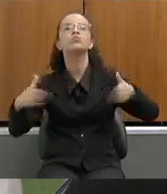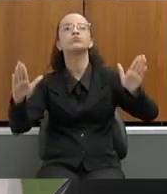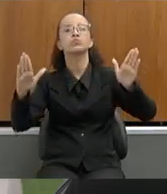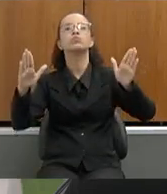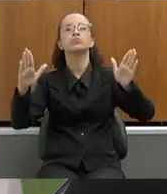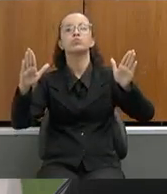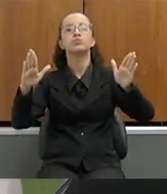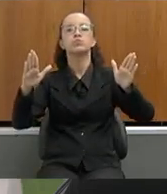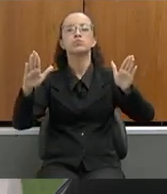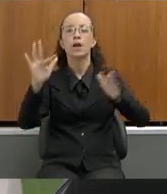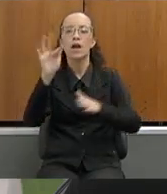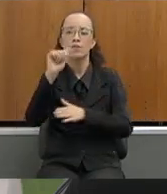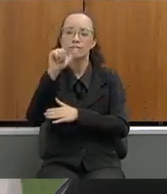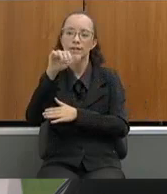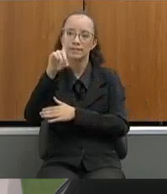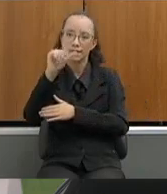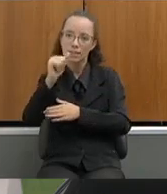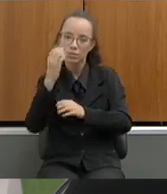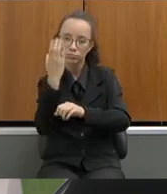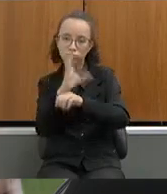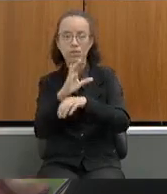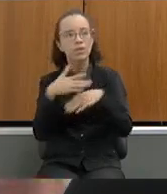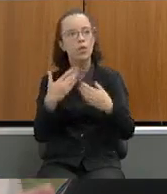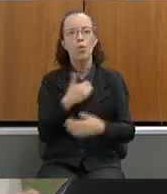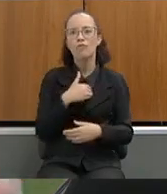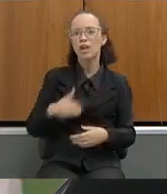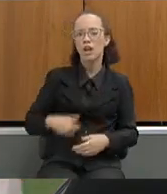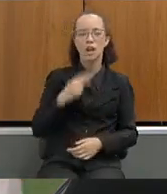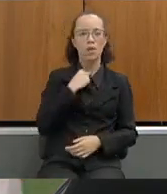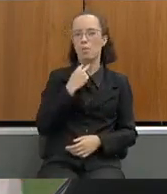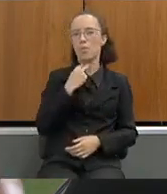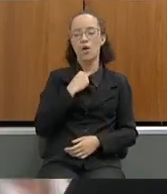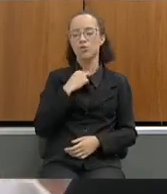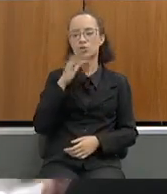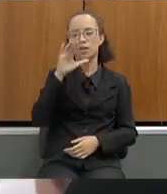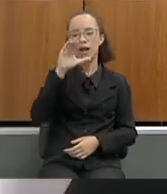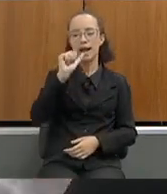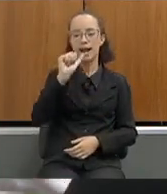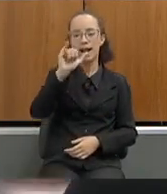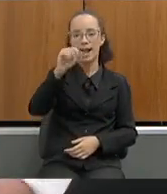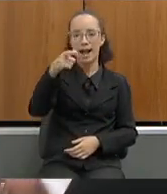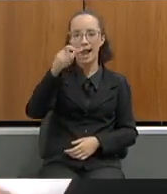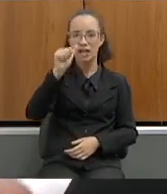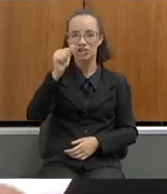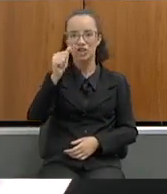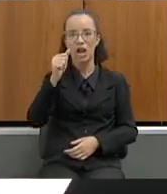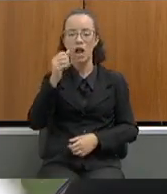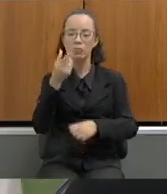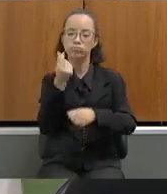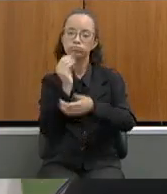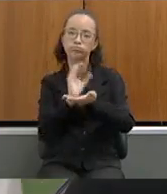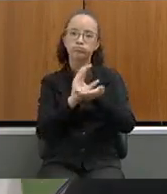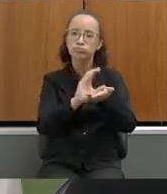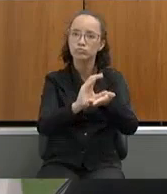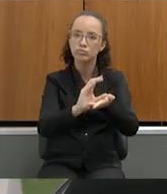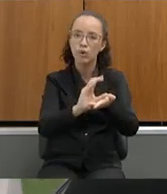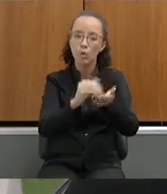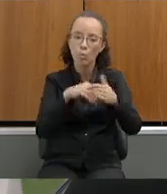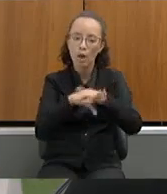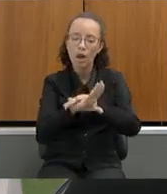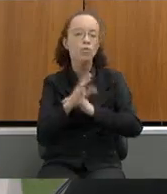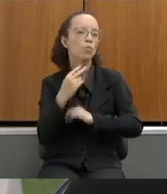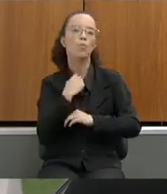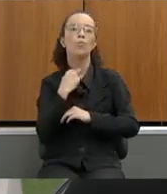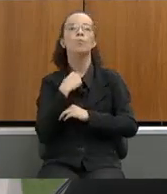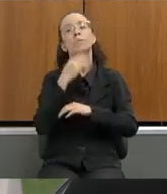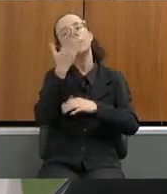de Estado da Fazenda e o governo então não pode fazer caixa com esse dinheiro deixando de investir no ano de 2022 o